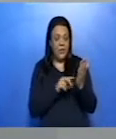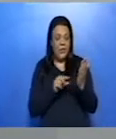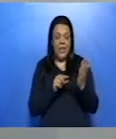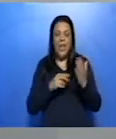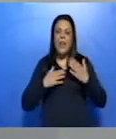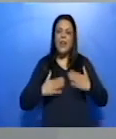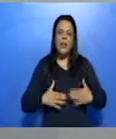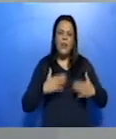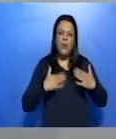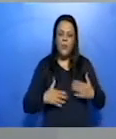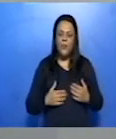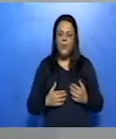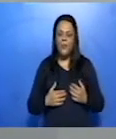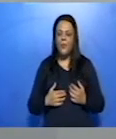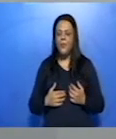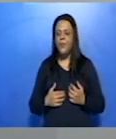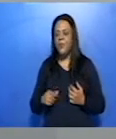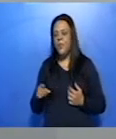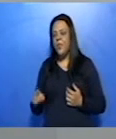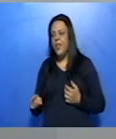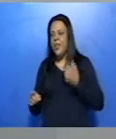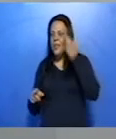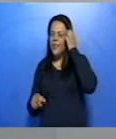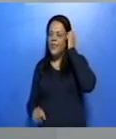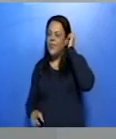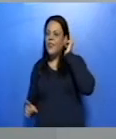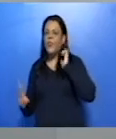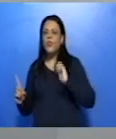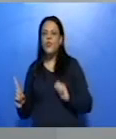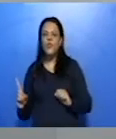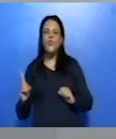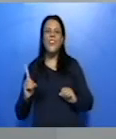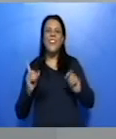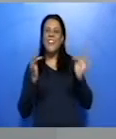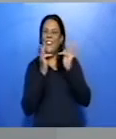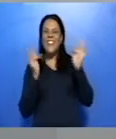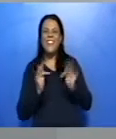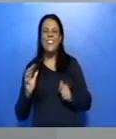E ele segue. Ele segue todo feliz e tranquilo.